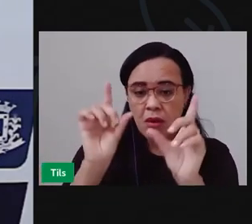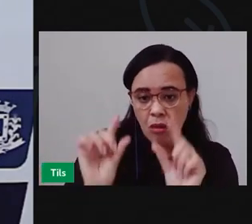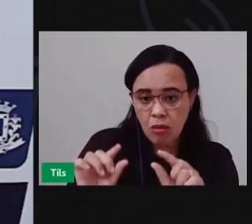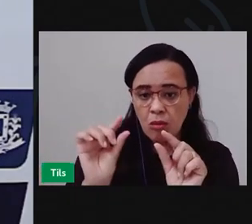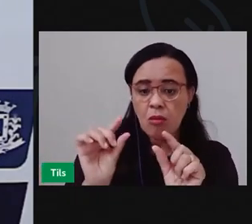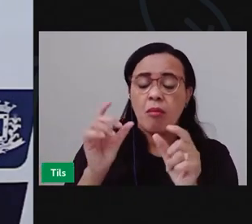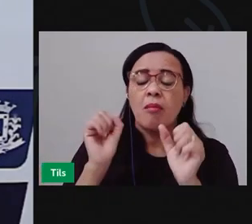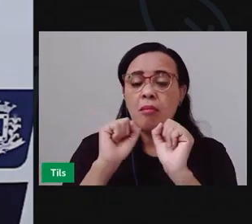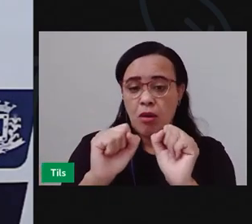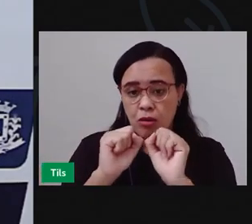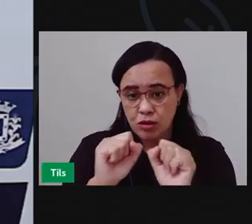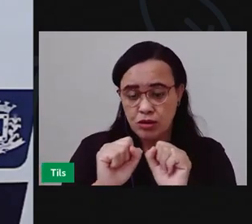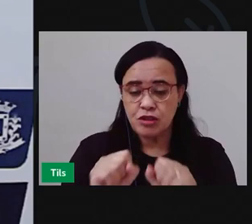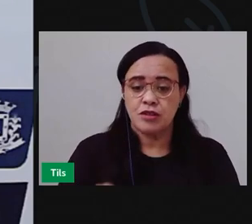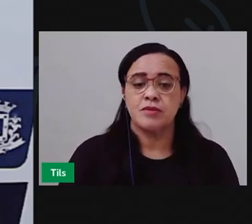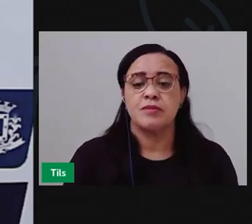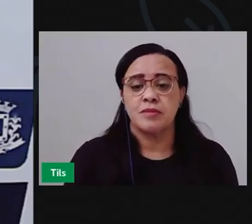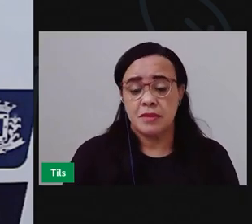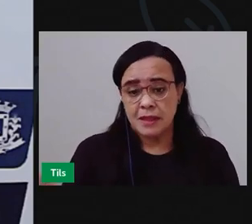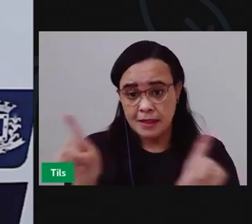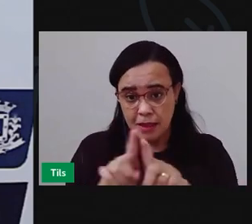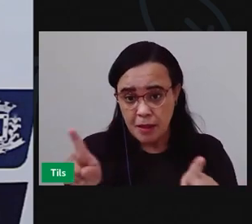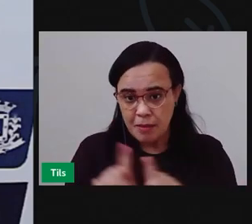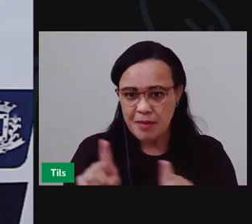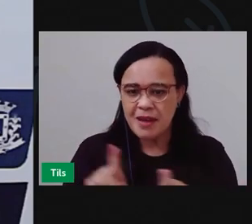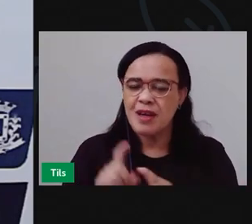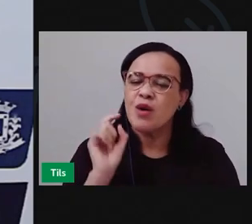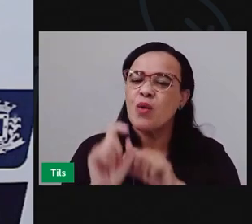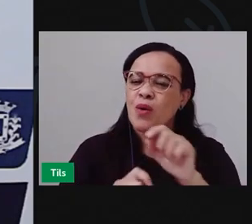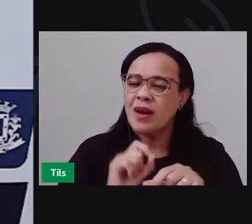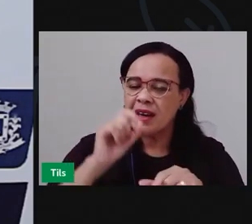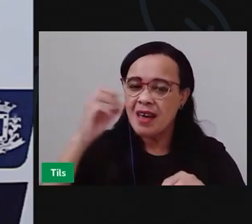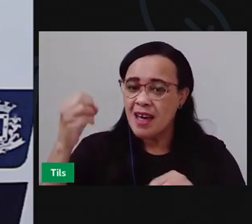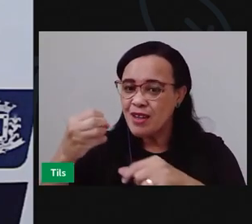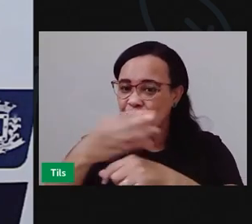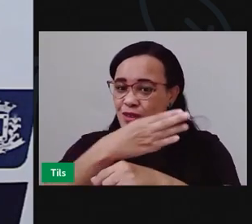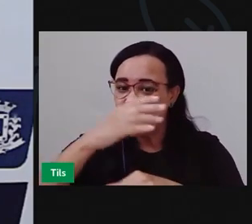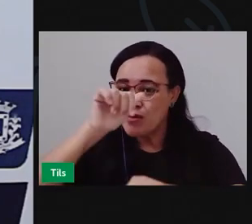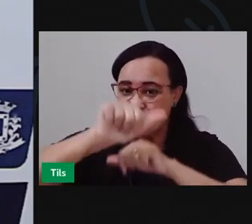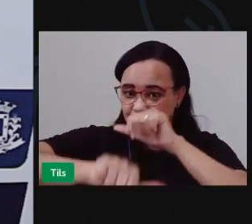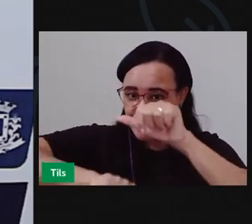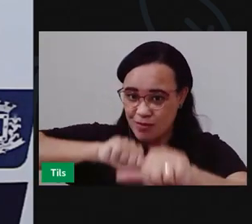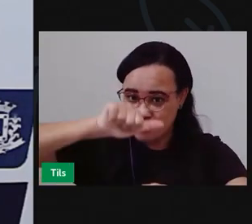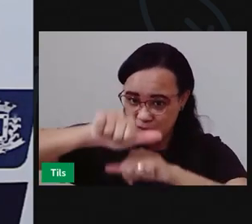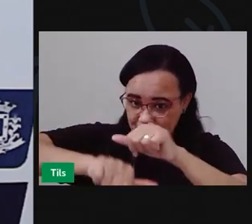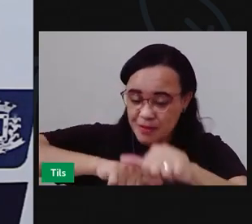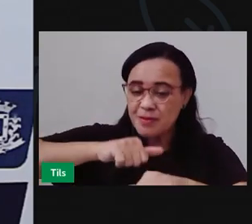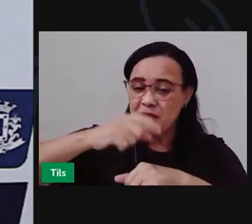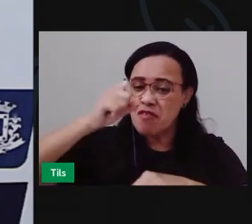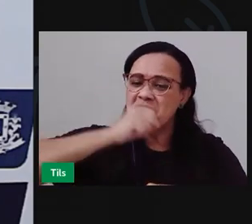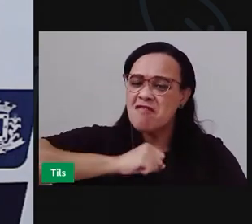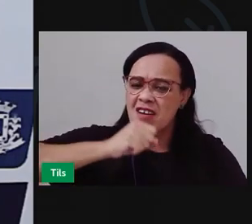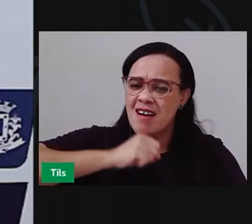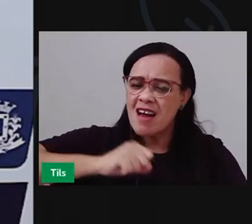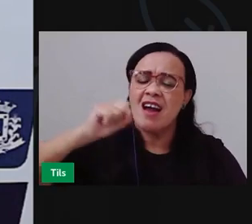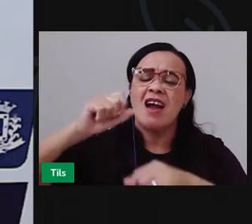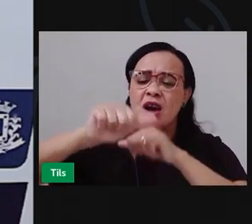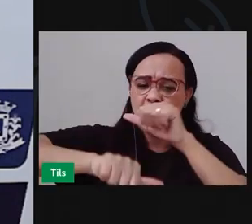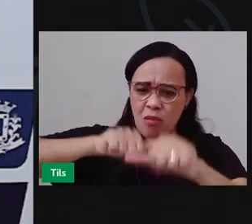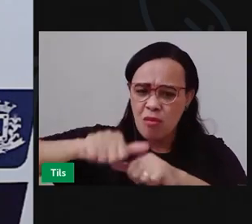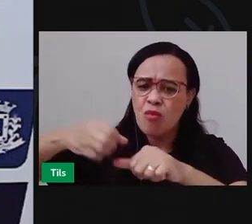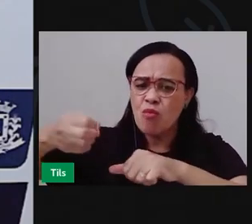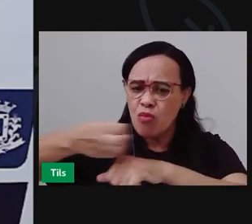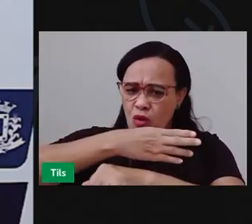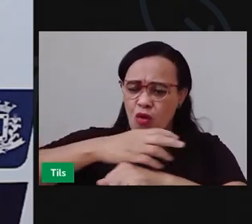fazer a prática de reutilizar a embalagem, de reciclar, de fazer a coleta seletiva do